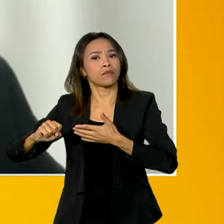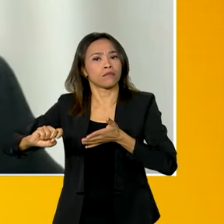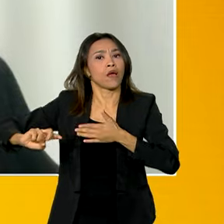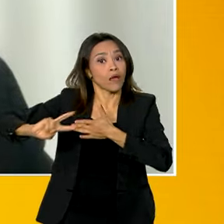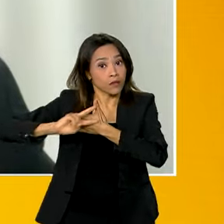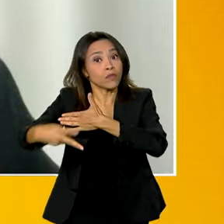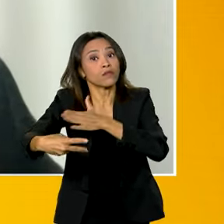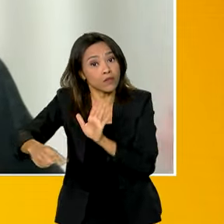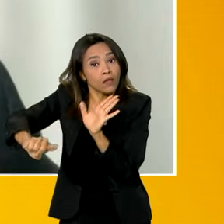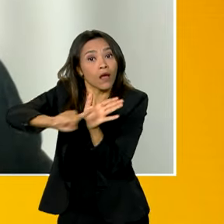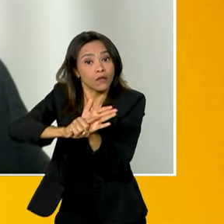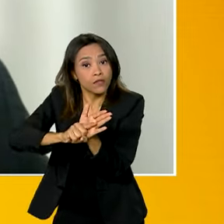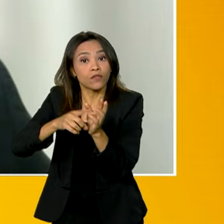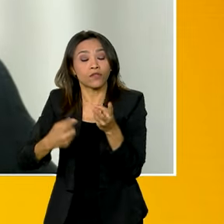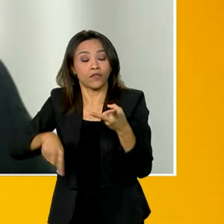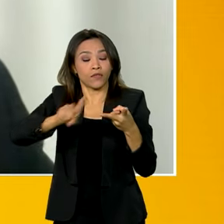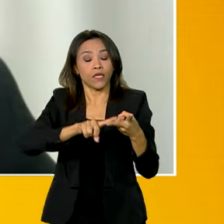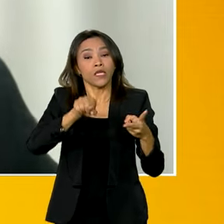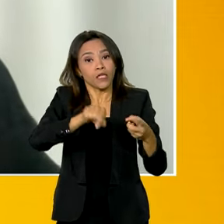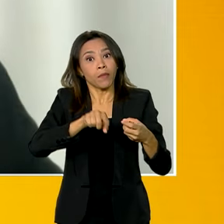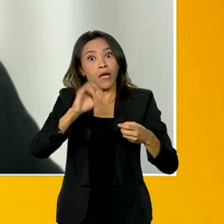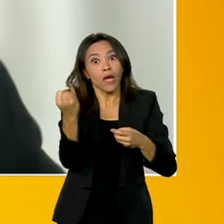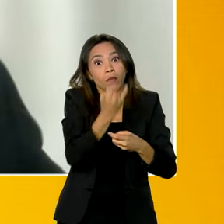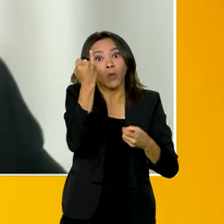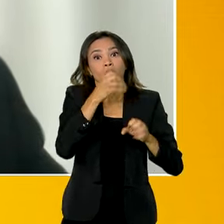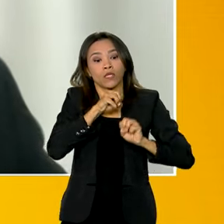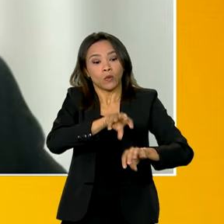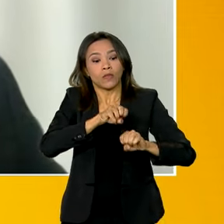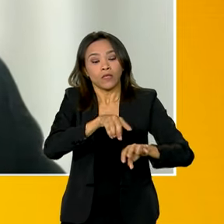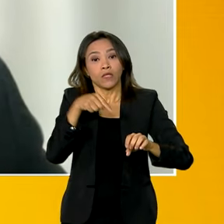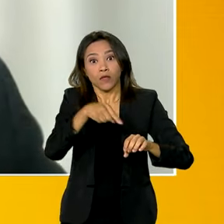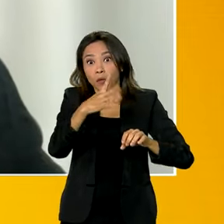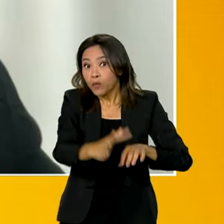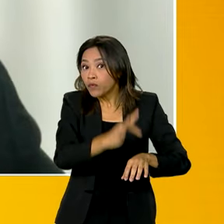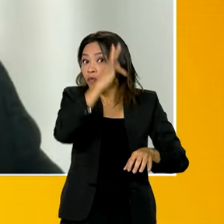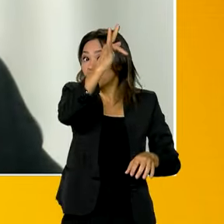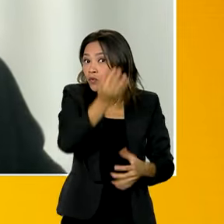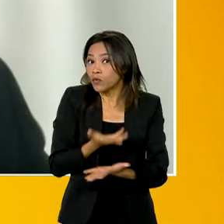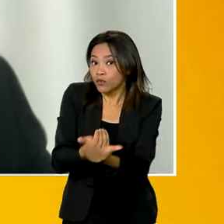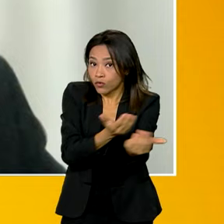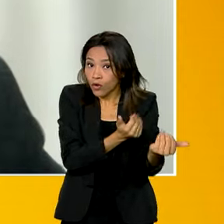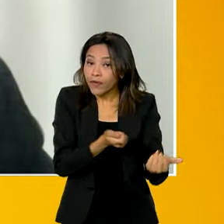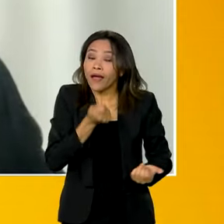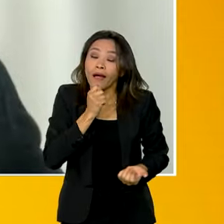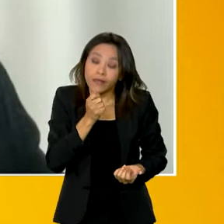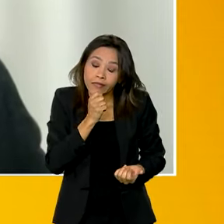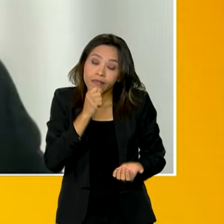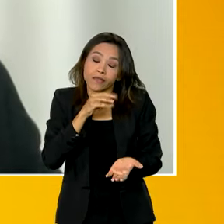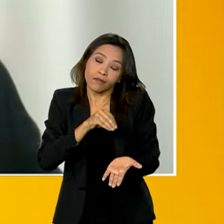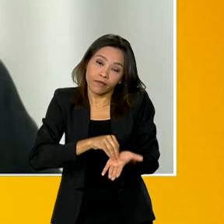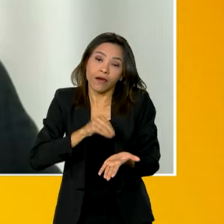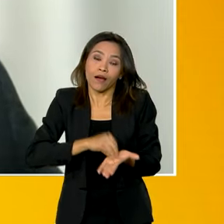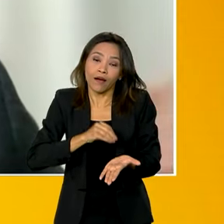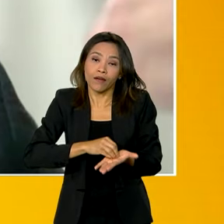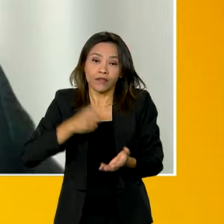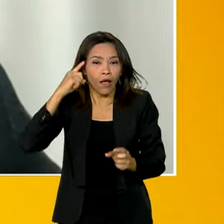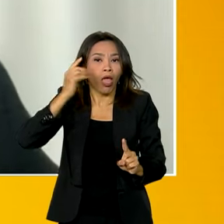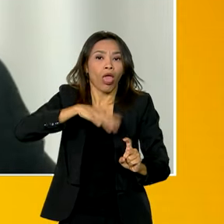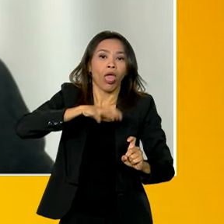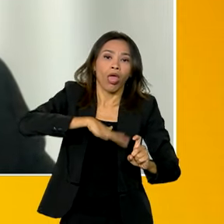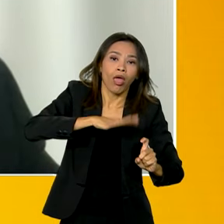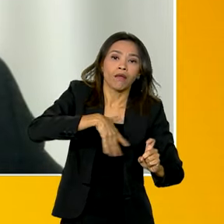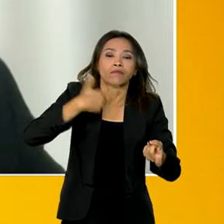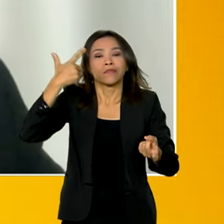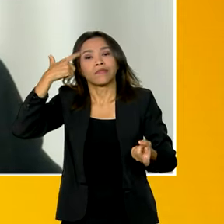importância da educação para o futuro dos jovens, são muito importantes porque ainda existem crenças e mitos relacionadas a